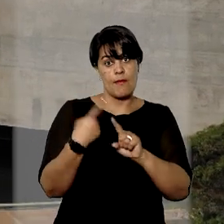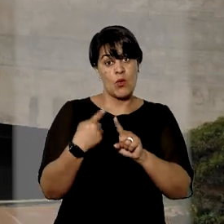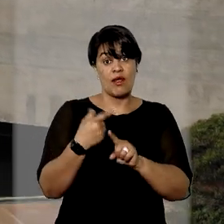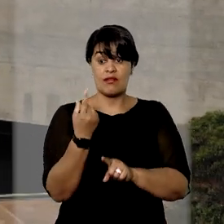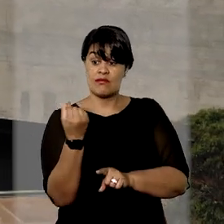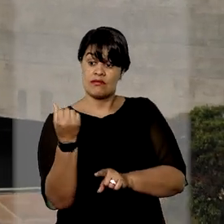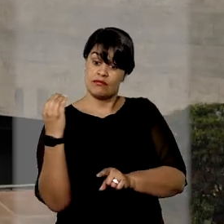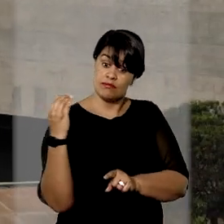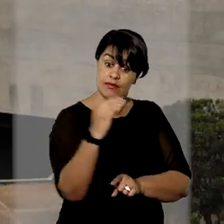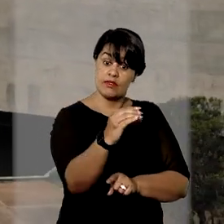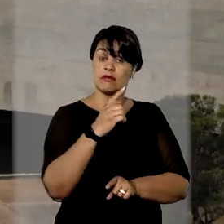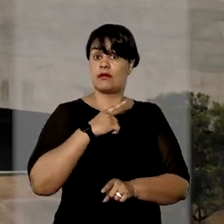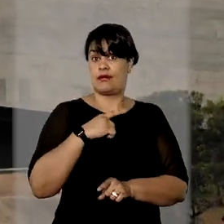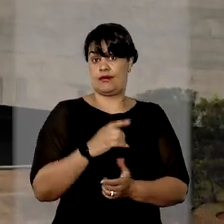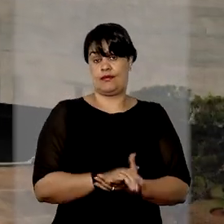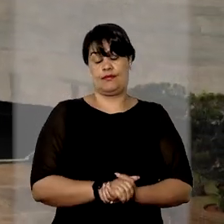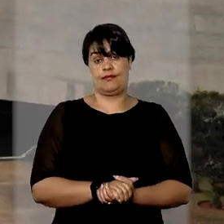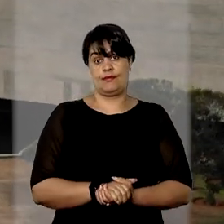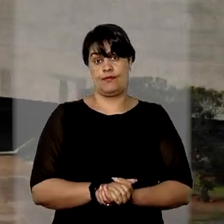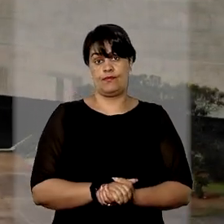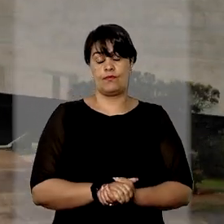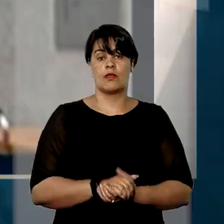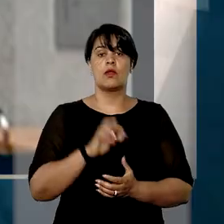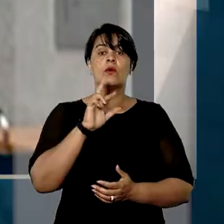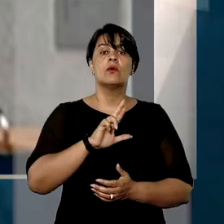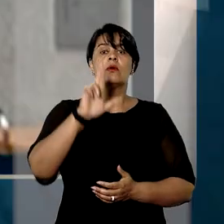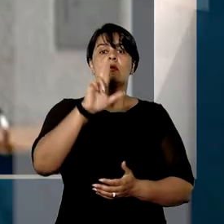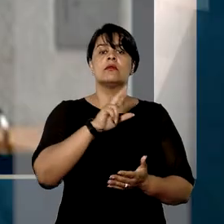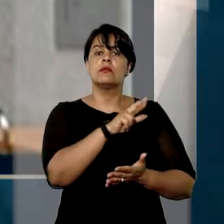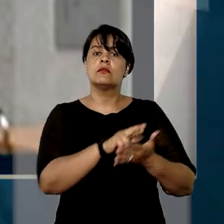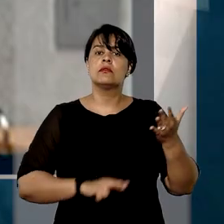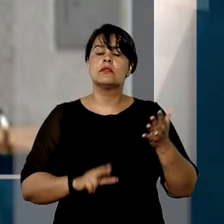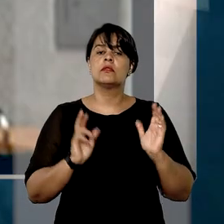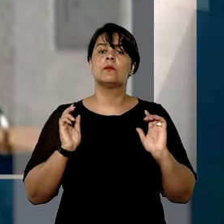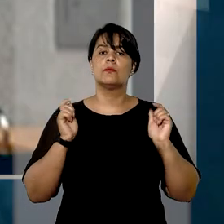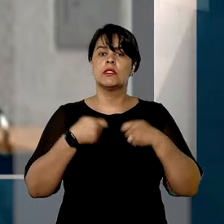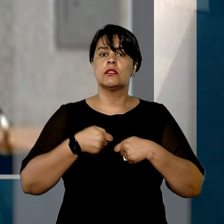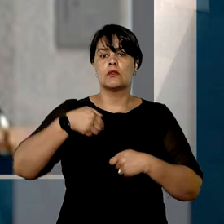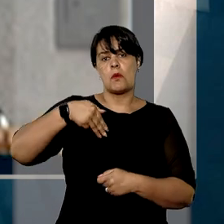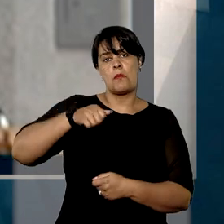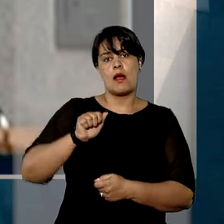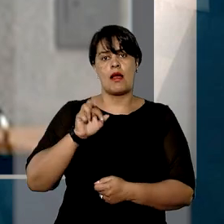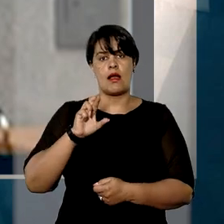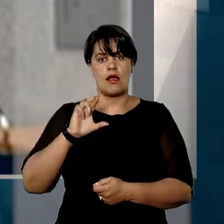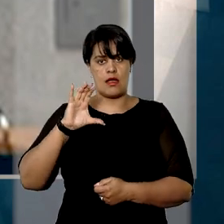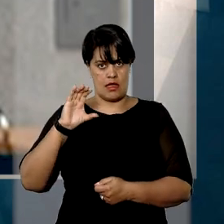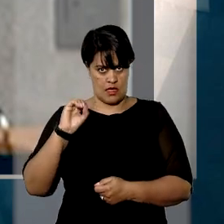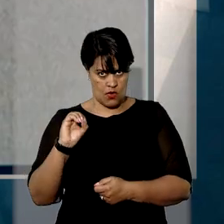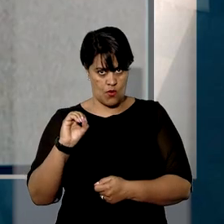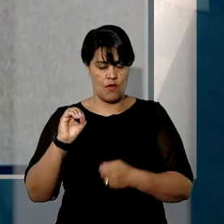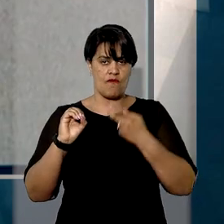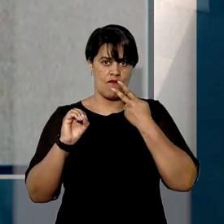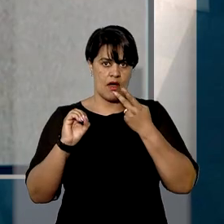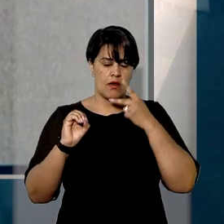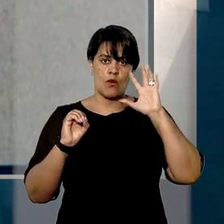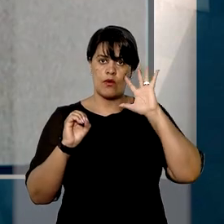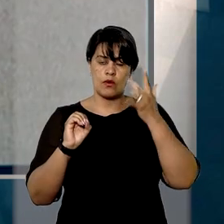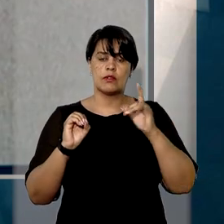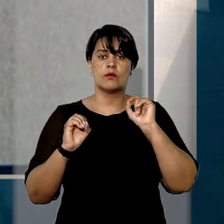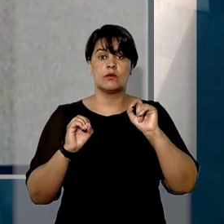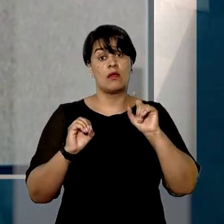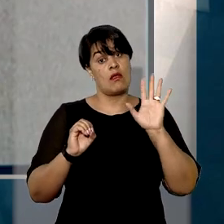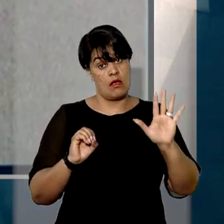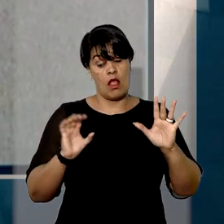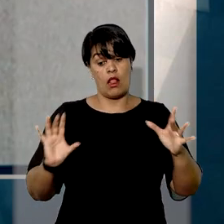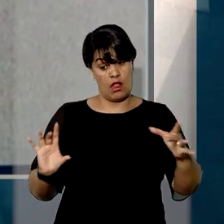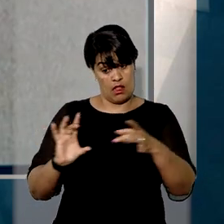remunerada com a publicidade exposta no site. O relator do recurso, o ministro Marco Aurélio Belize, considerou que apesar